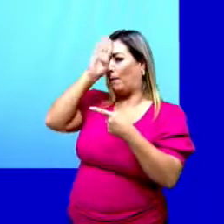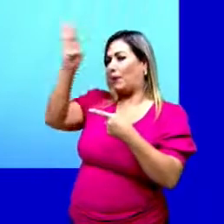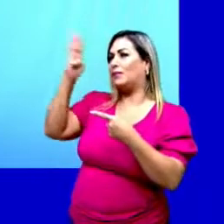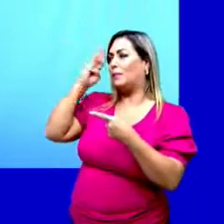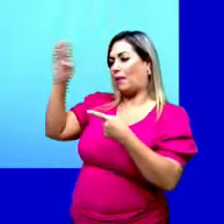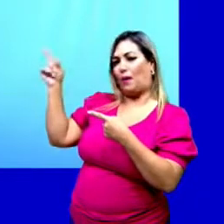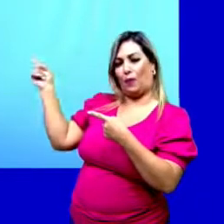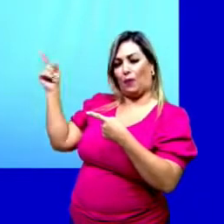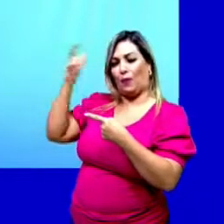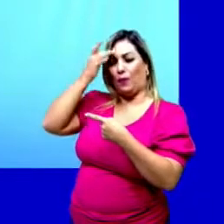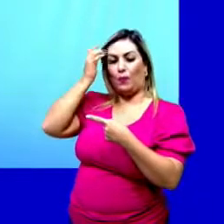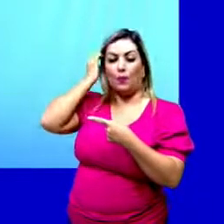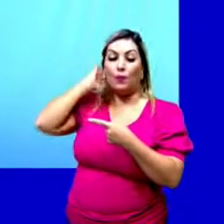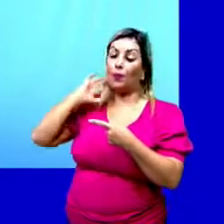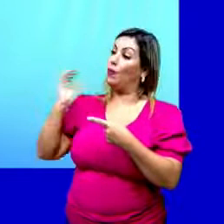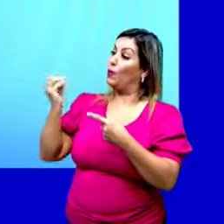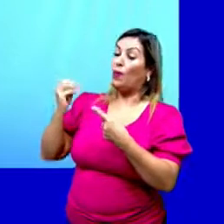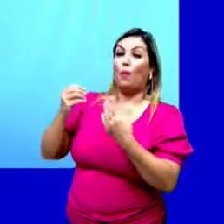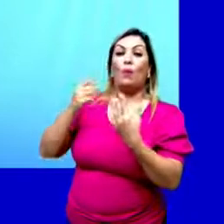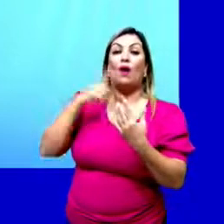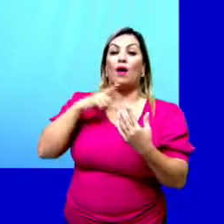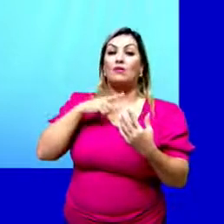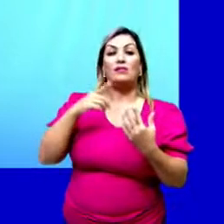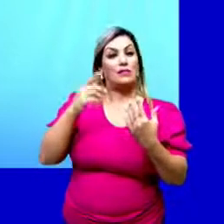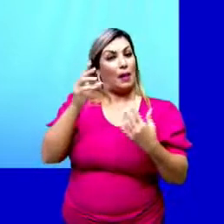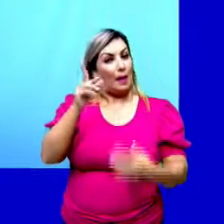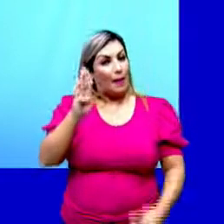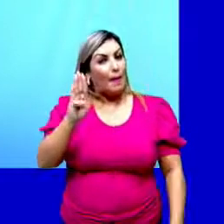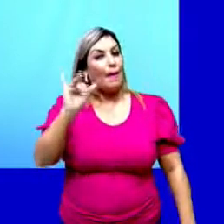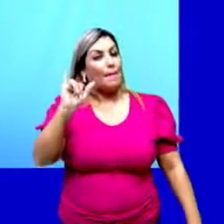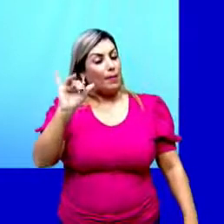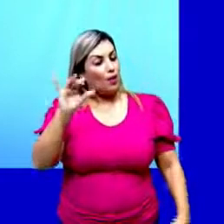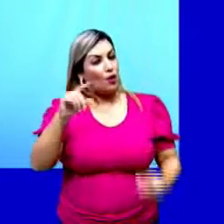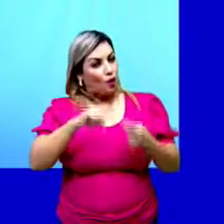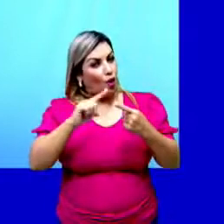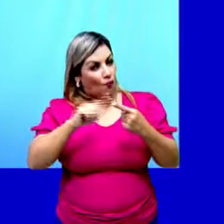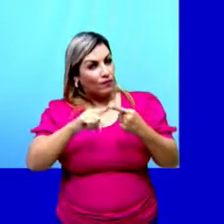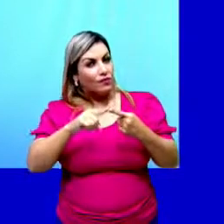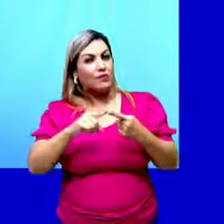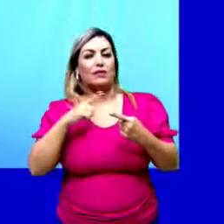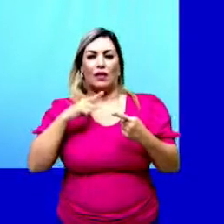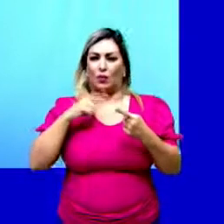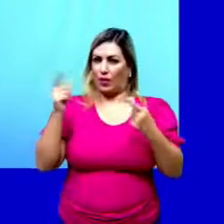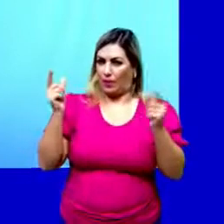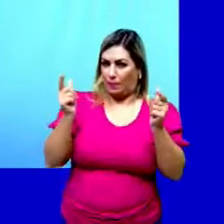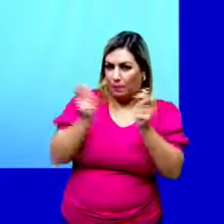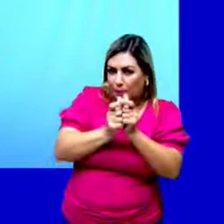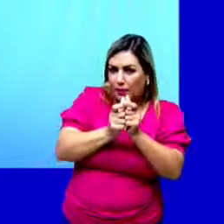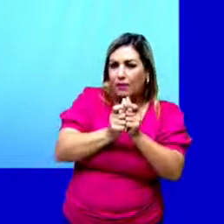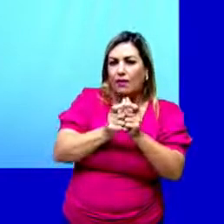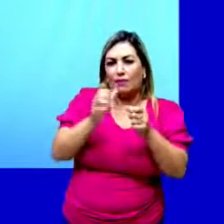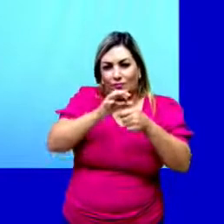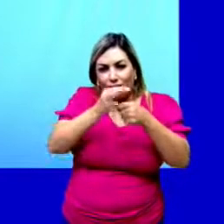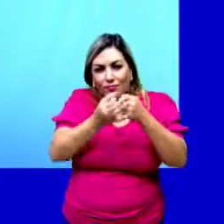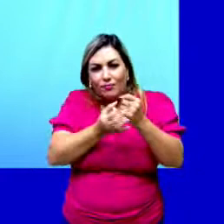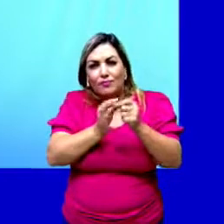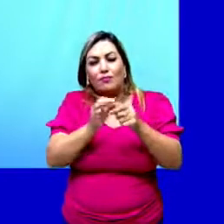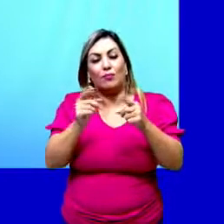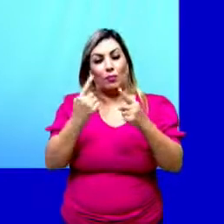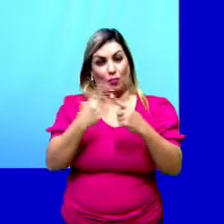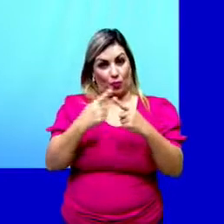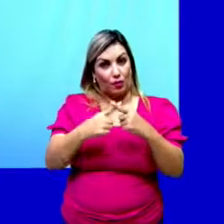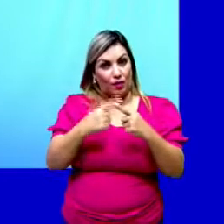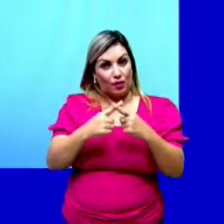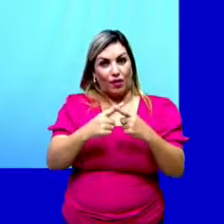briófitas. Como vocês podem ver, são plantas de diminuto tamanho. Por quê? Porque não